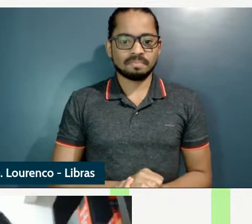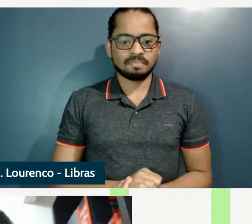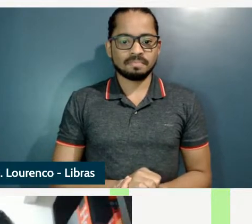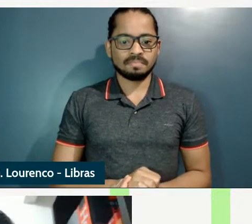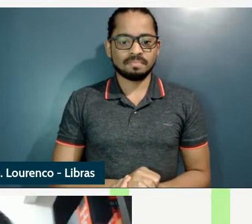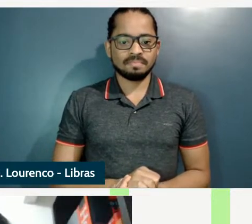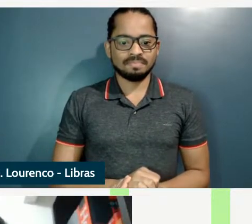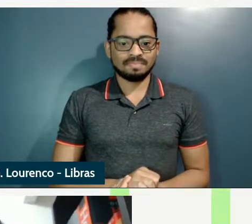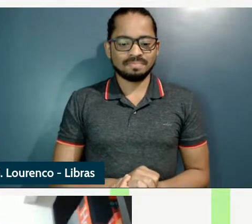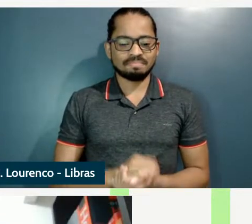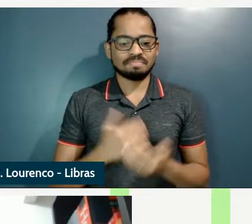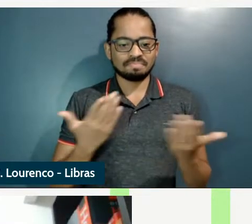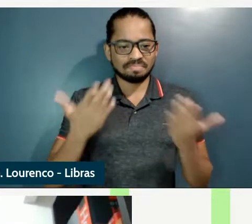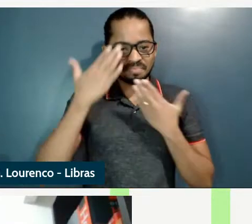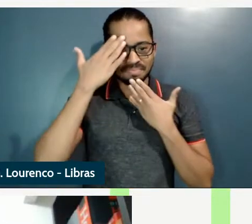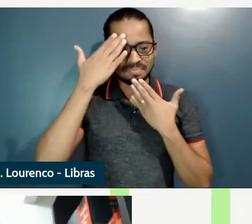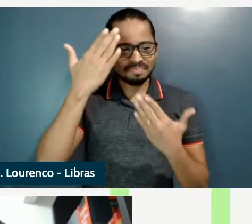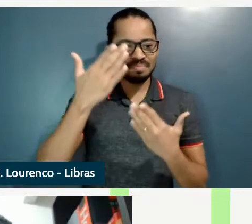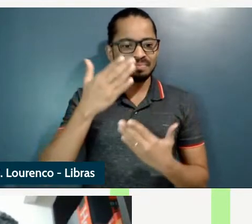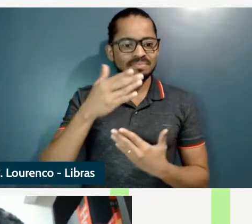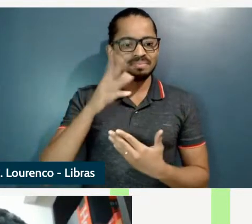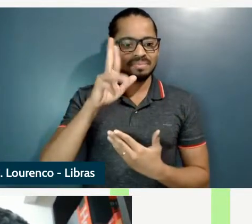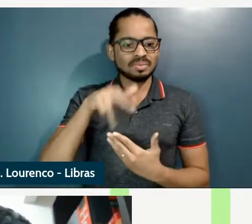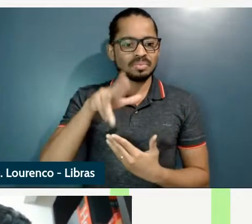muito obrigado Bruna pela apresentação